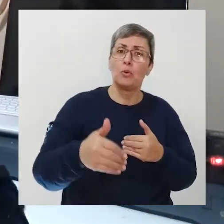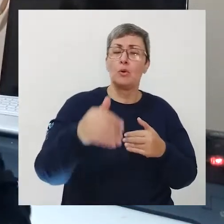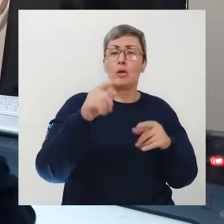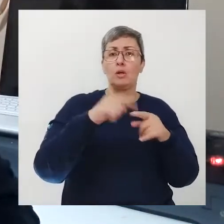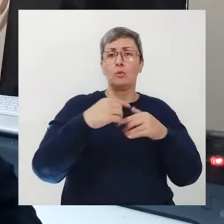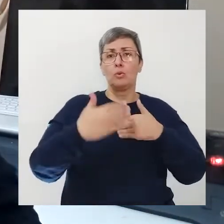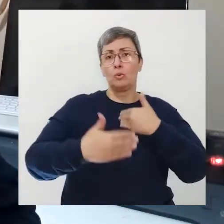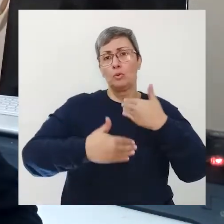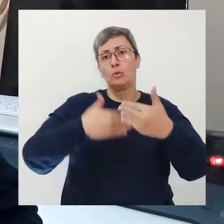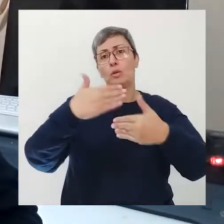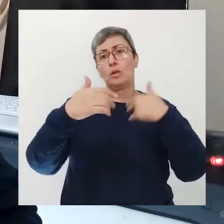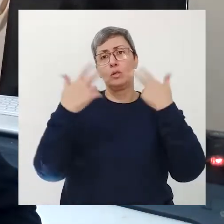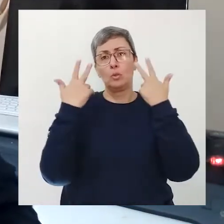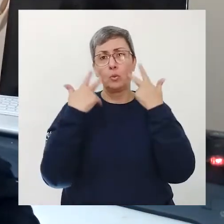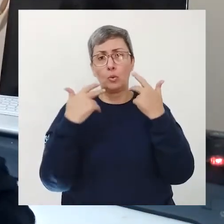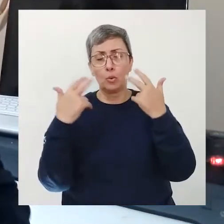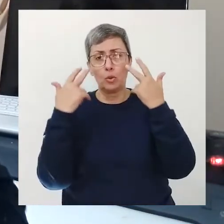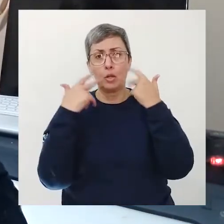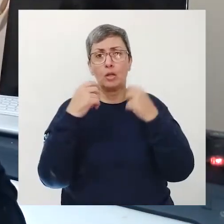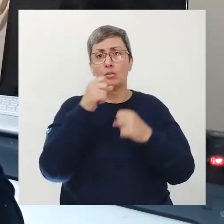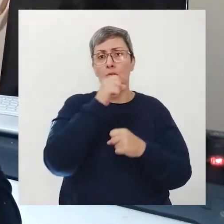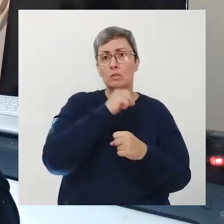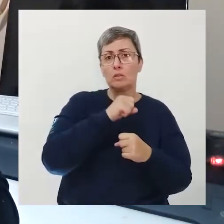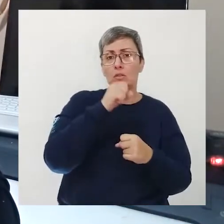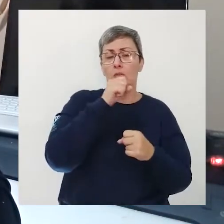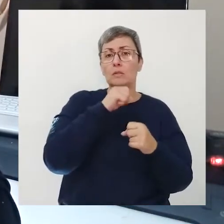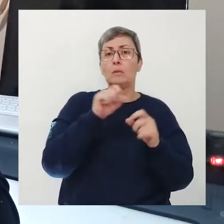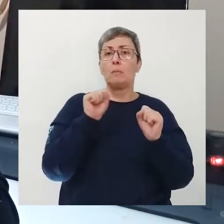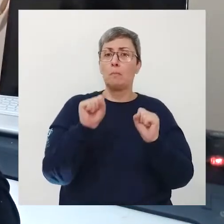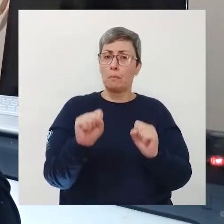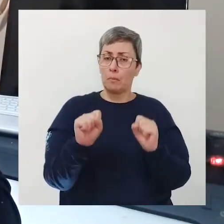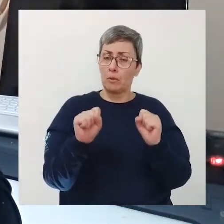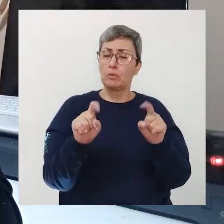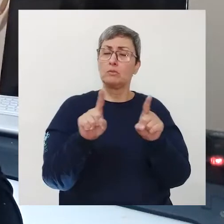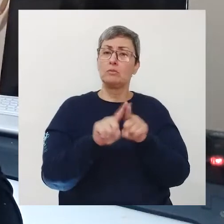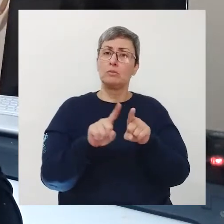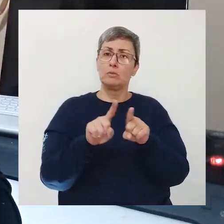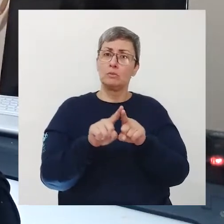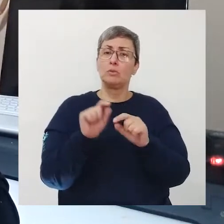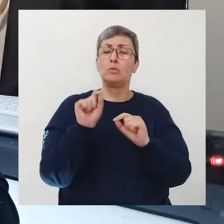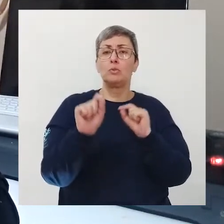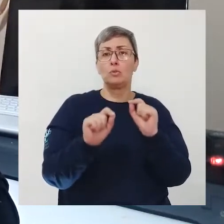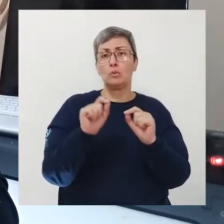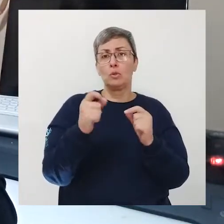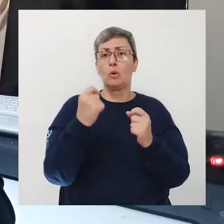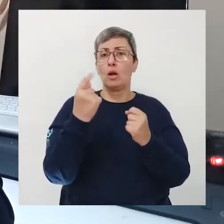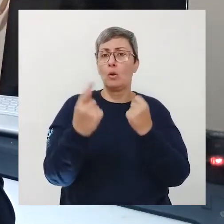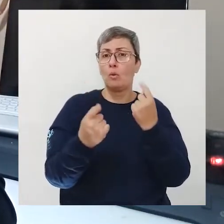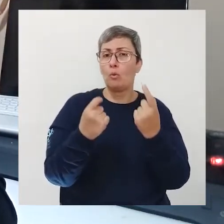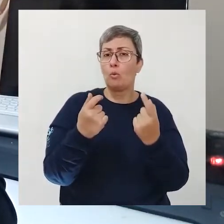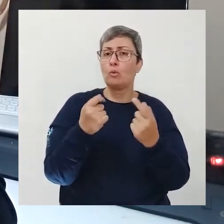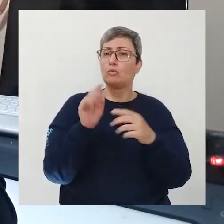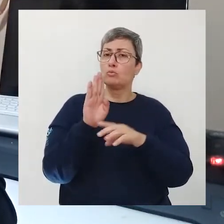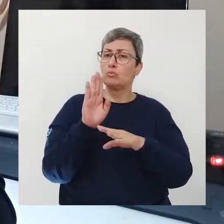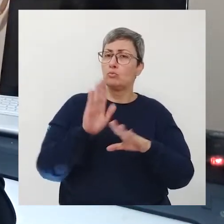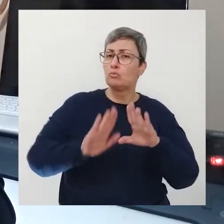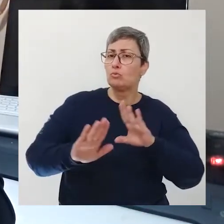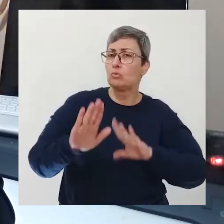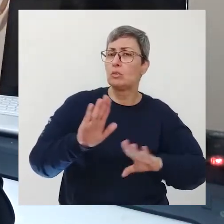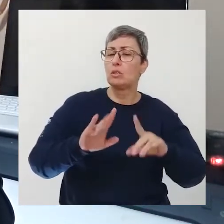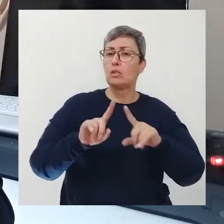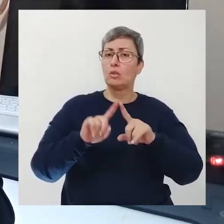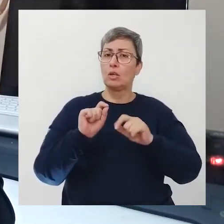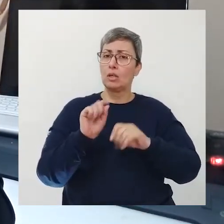pelos processos naturais do envelhecimento podemos ter alguns cuidados que